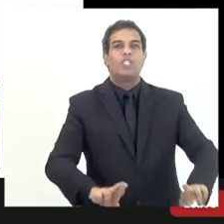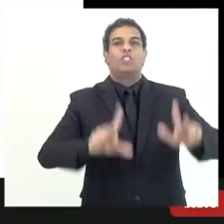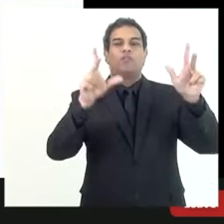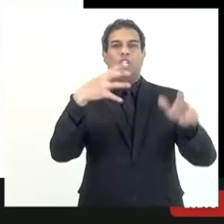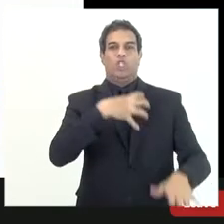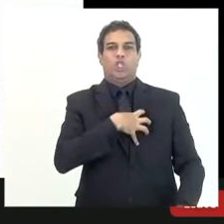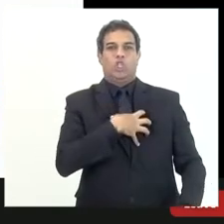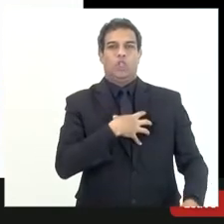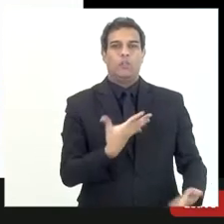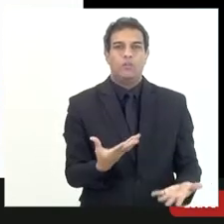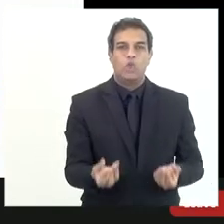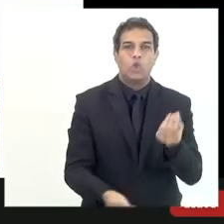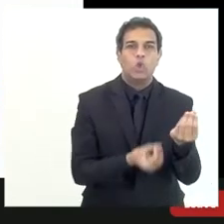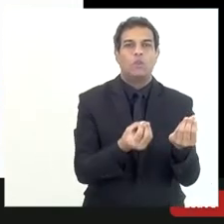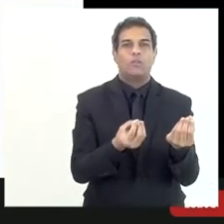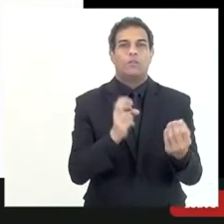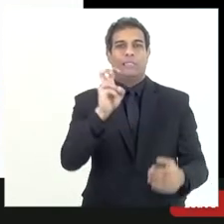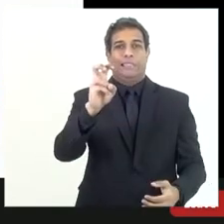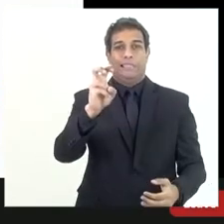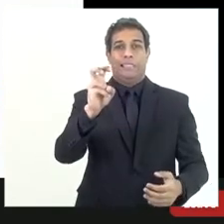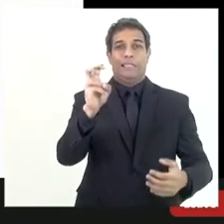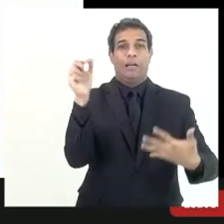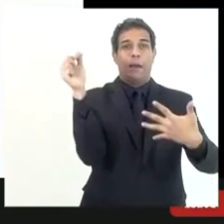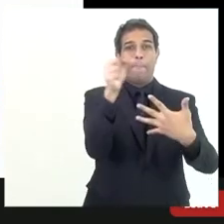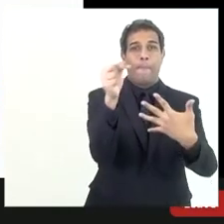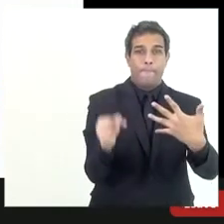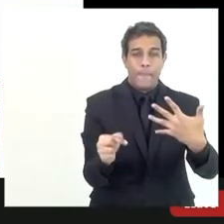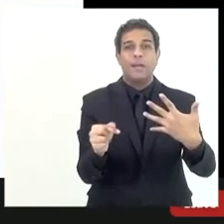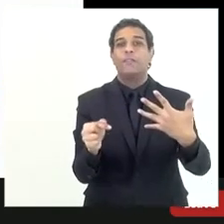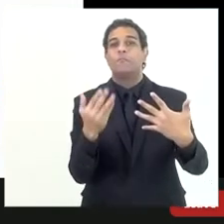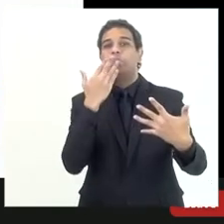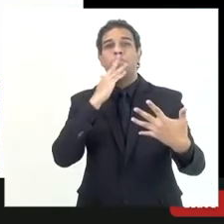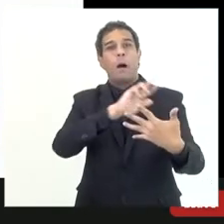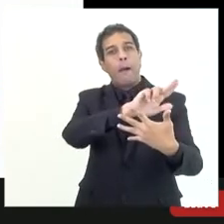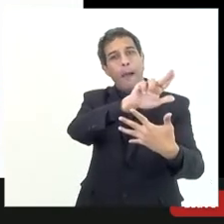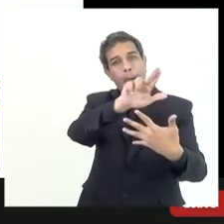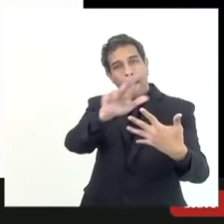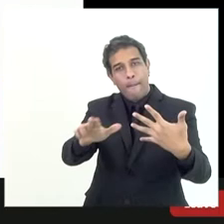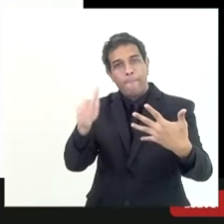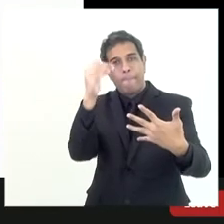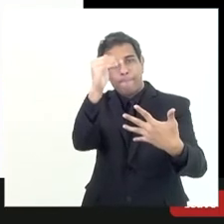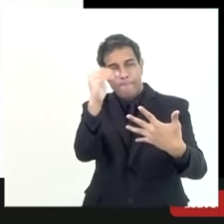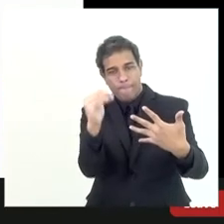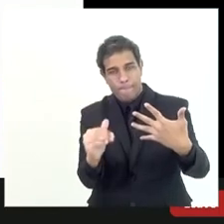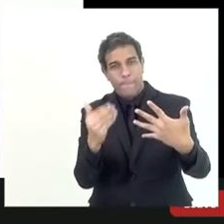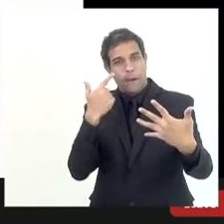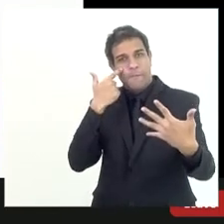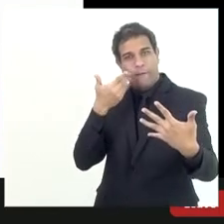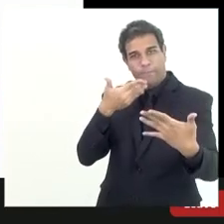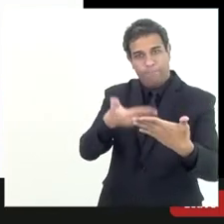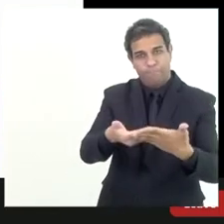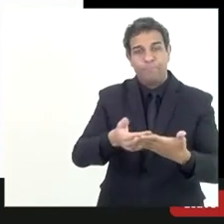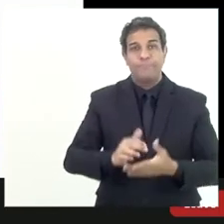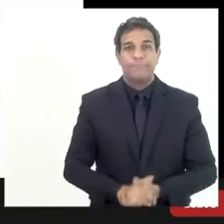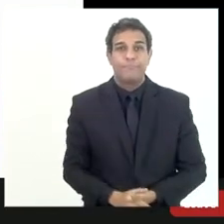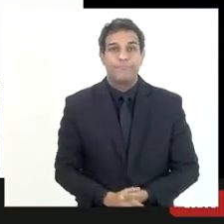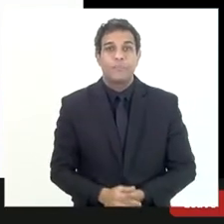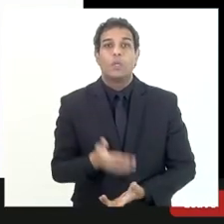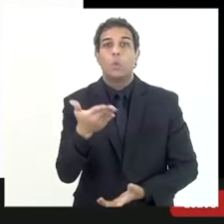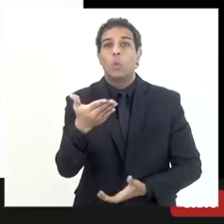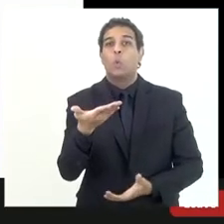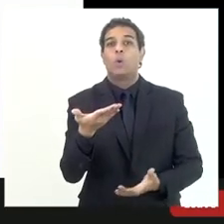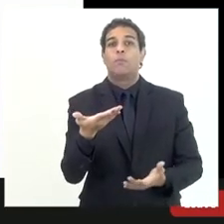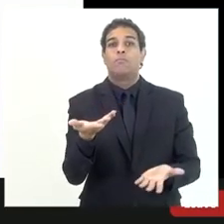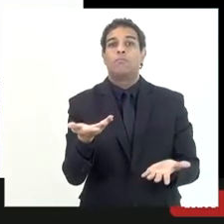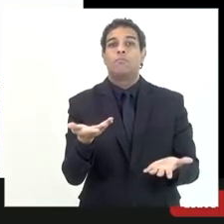então ela é classificada em cinco níveis baixa média alta muito alta e altíssima né aí no caso baixa quer dizer